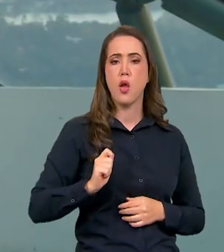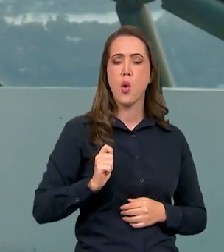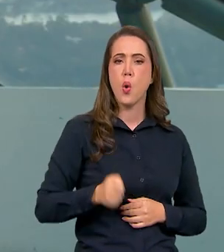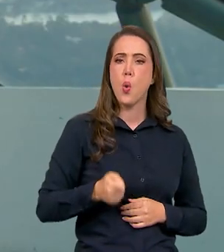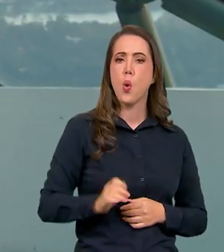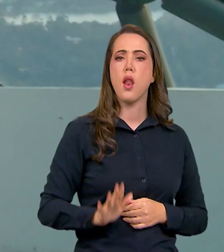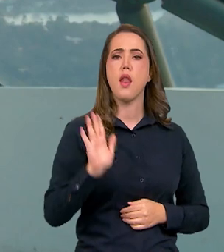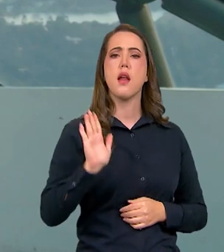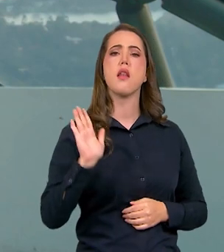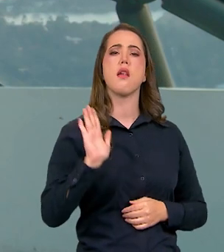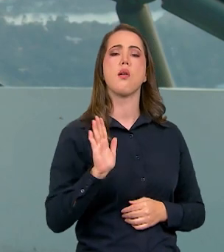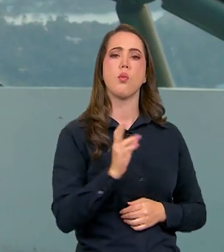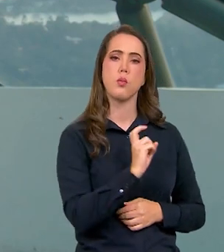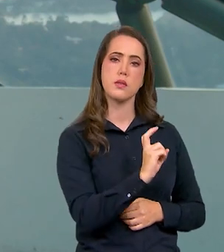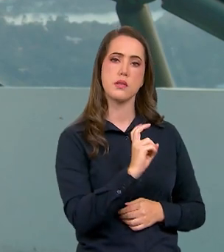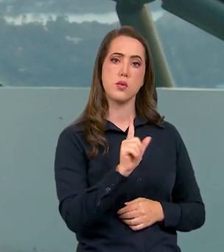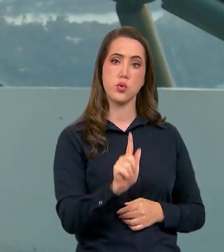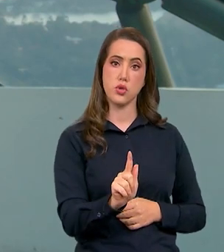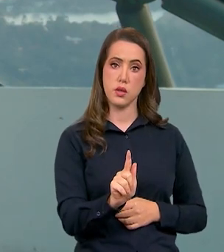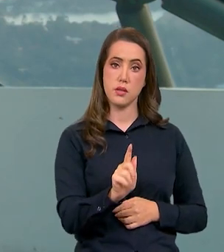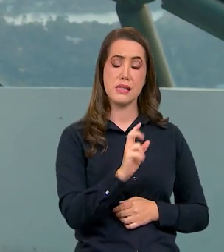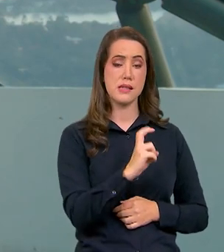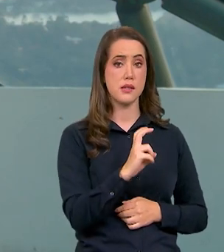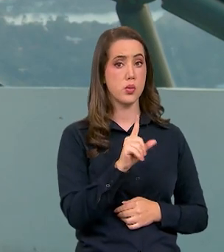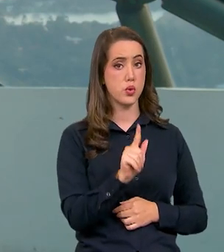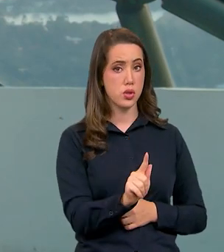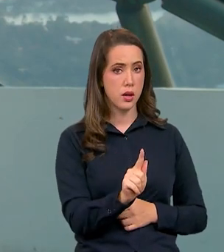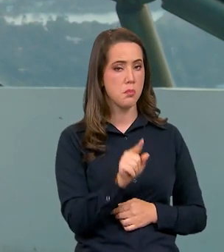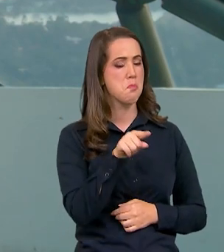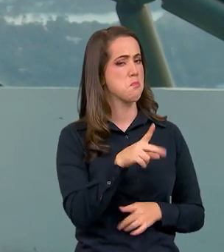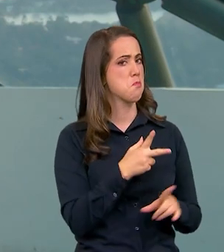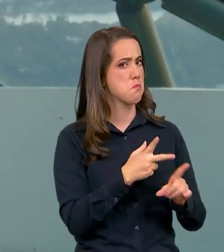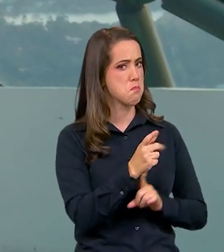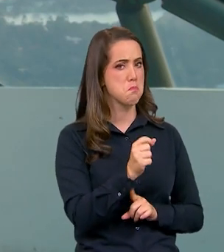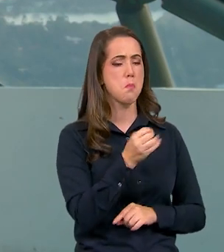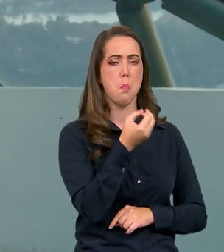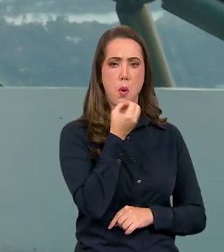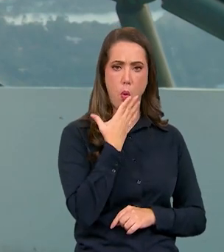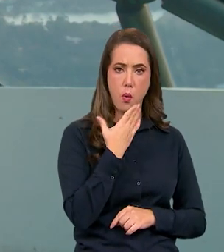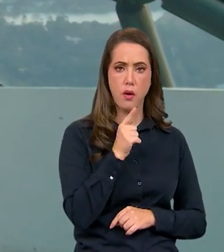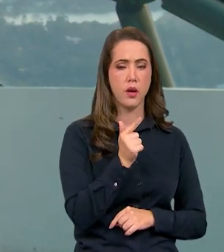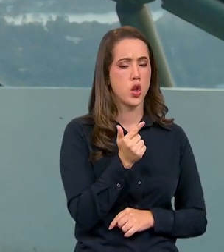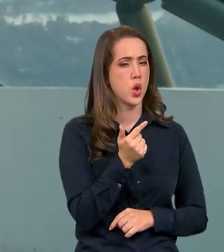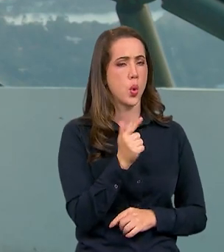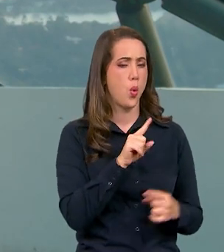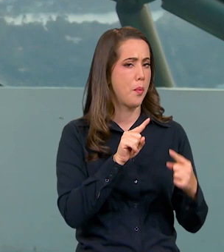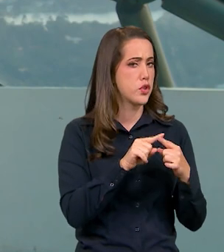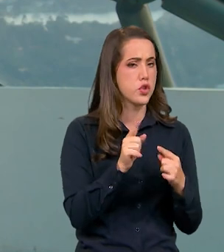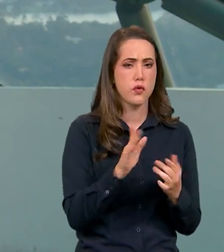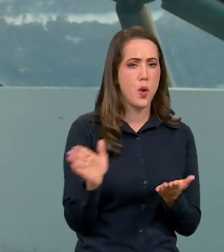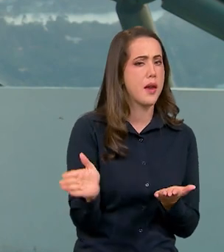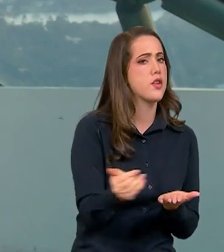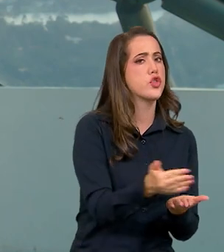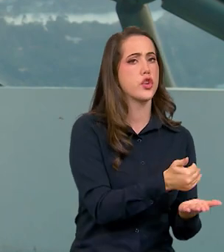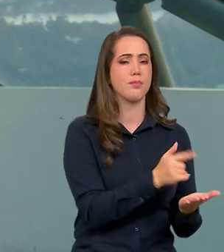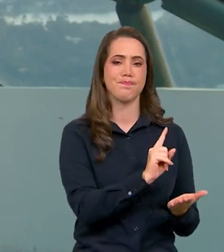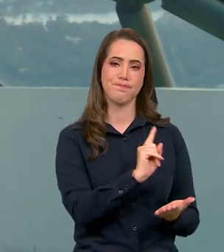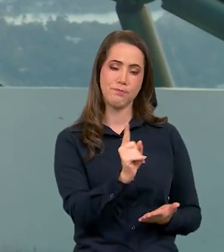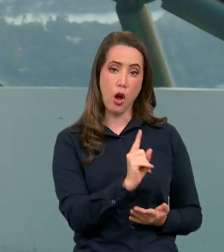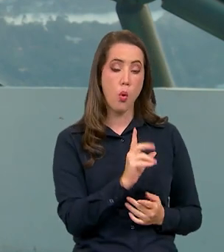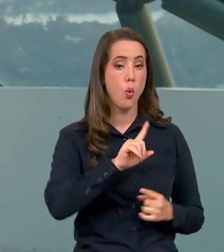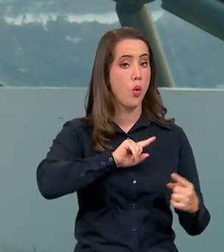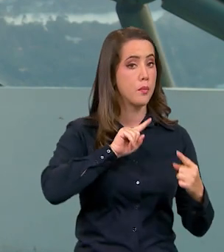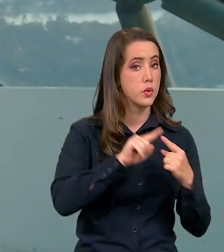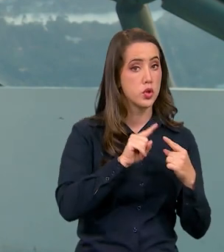recentemente, que foi um leilão de sucesso, um leilão de caráter não arrecadatório, onde a maior parte,